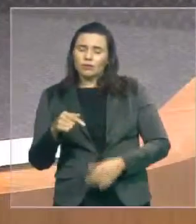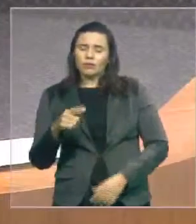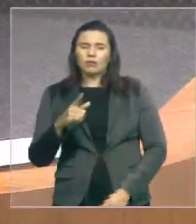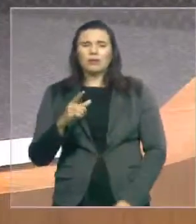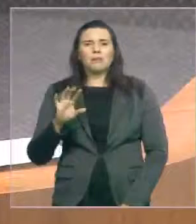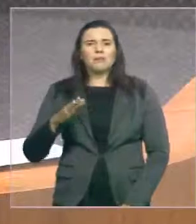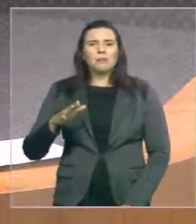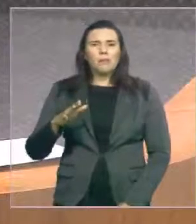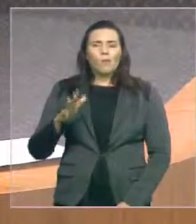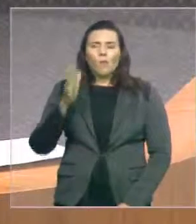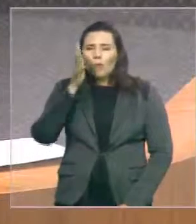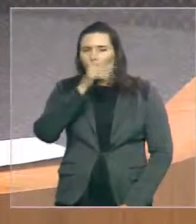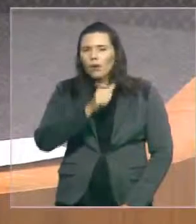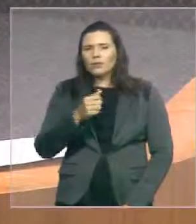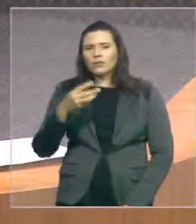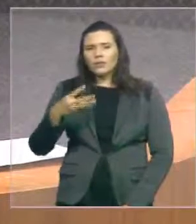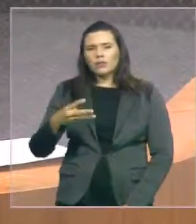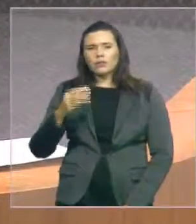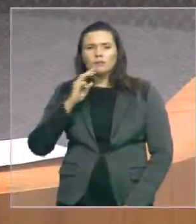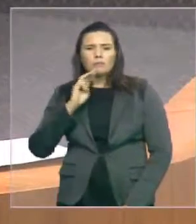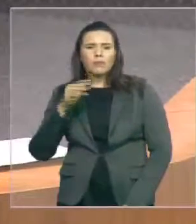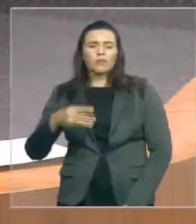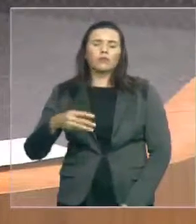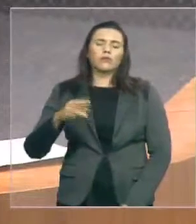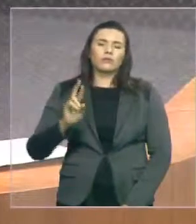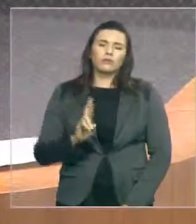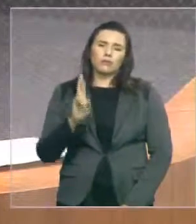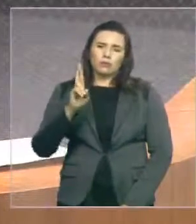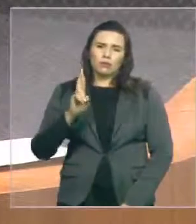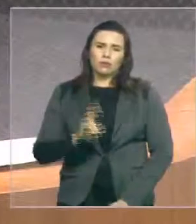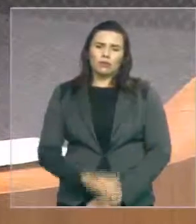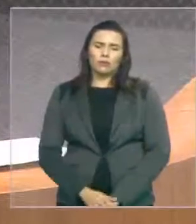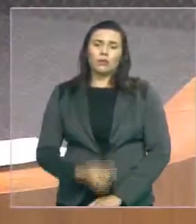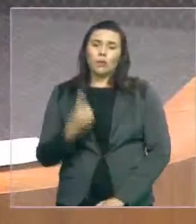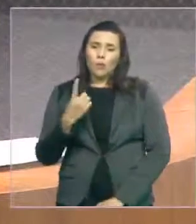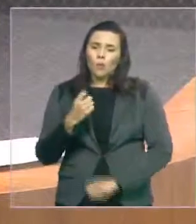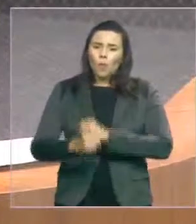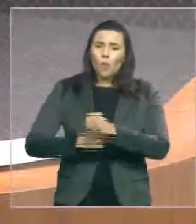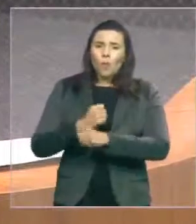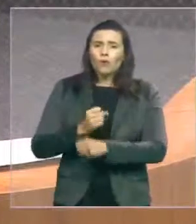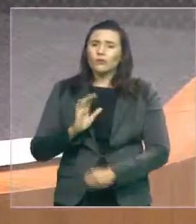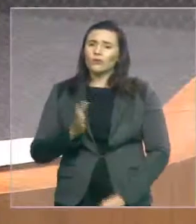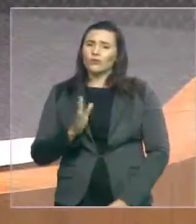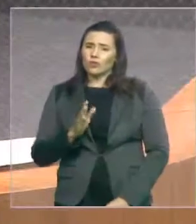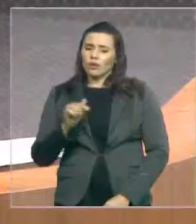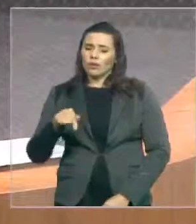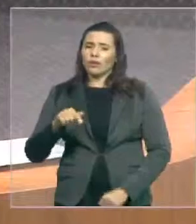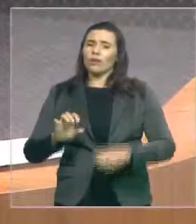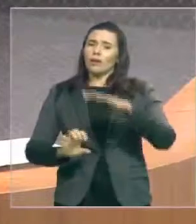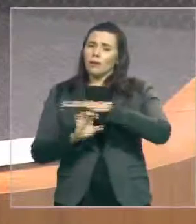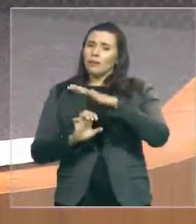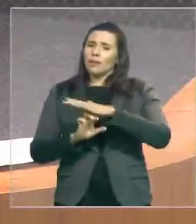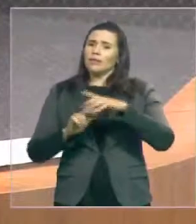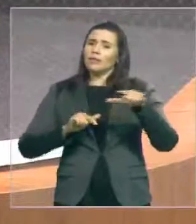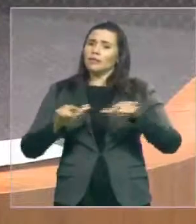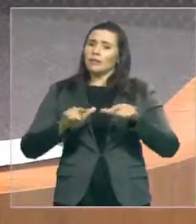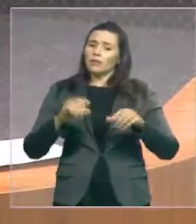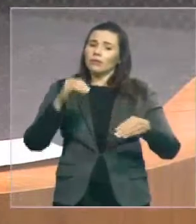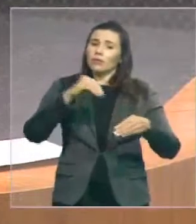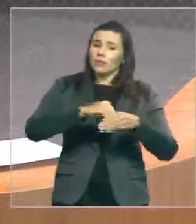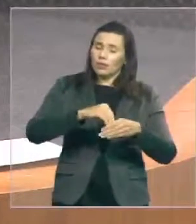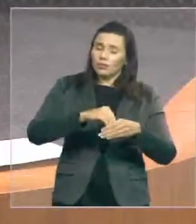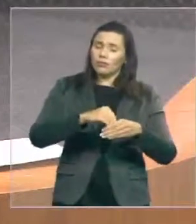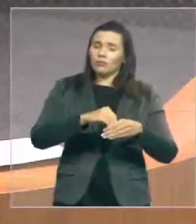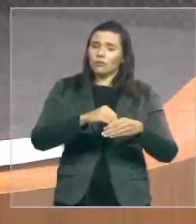e após um ano de atuação suspeita dentro da Secretaria, dentro de um órgão do Estado,